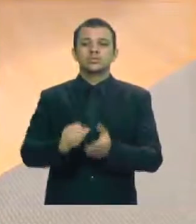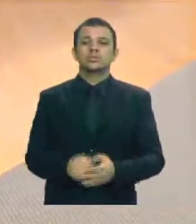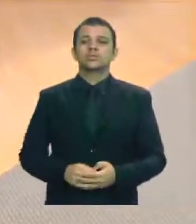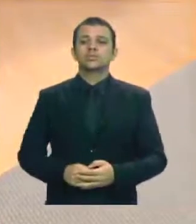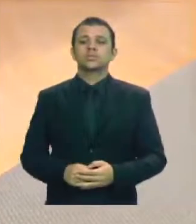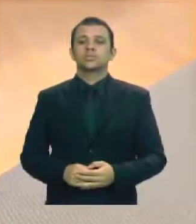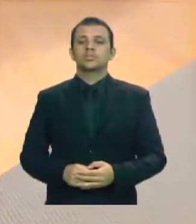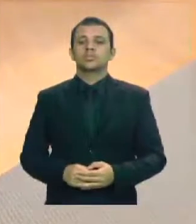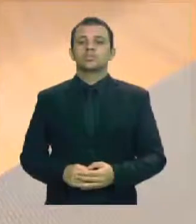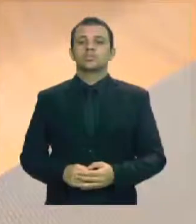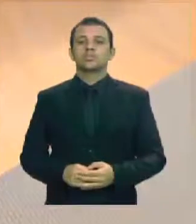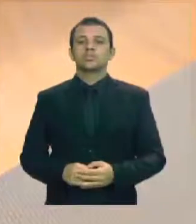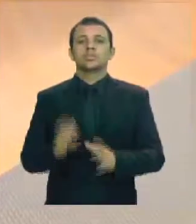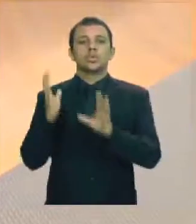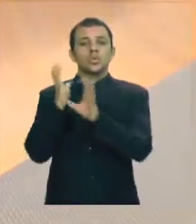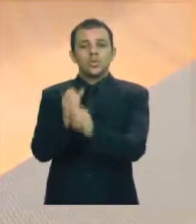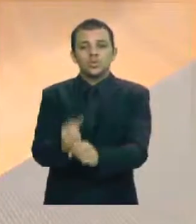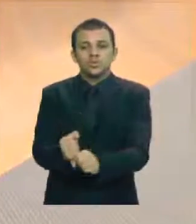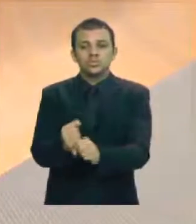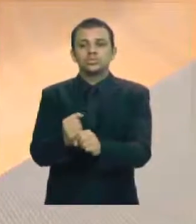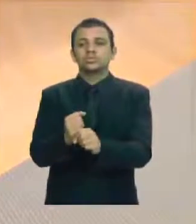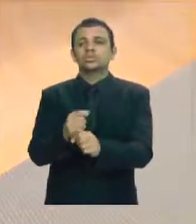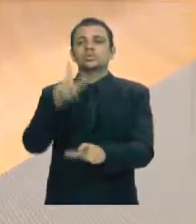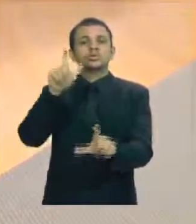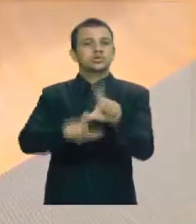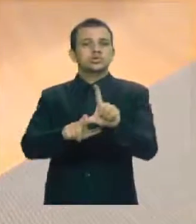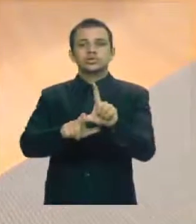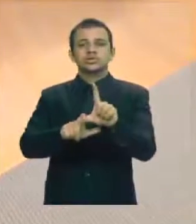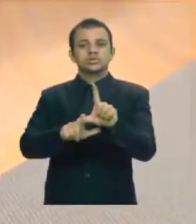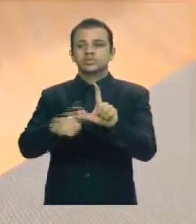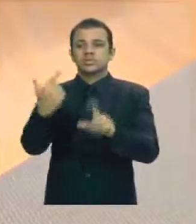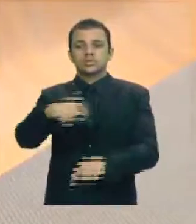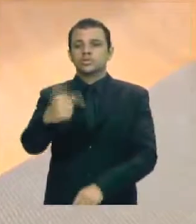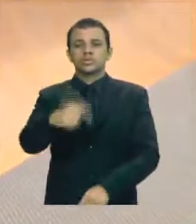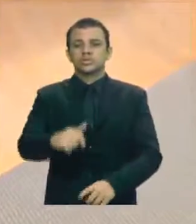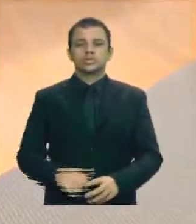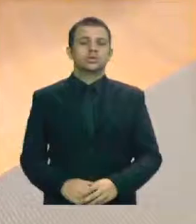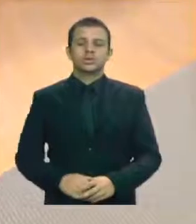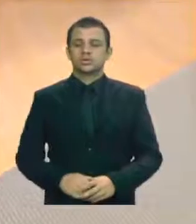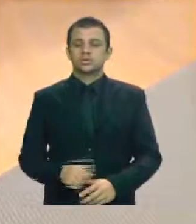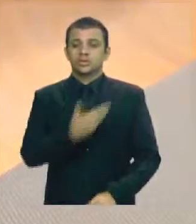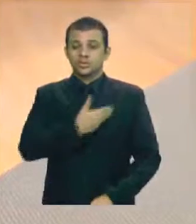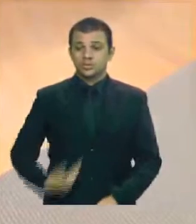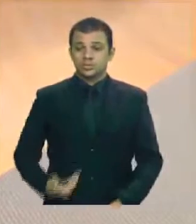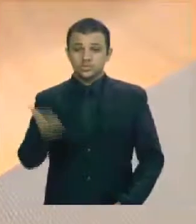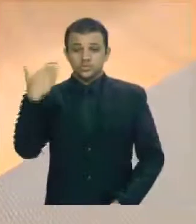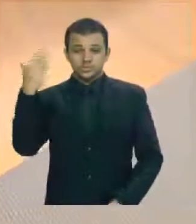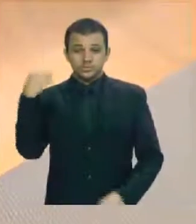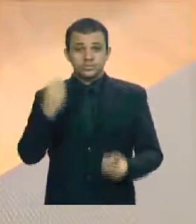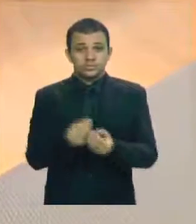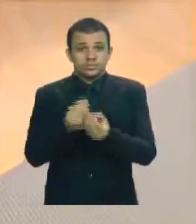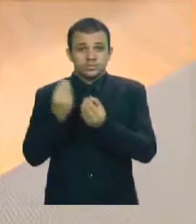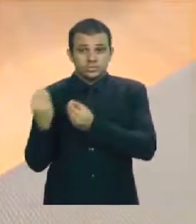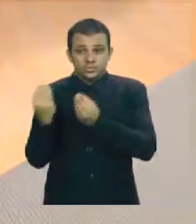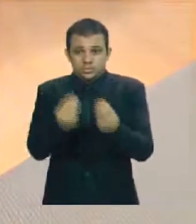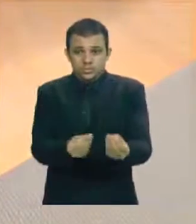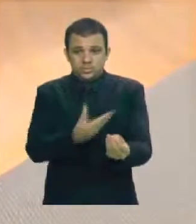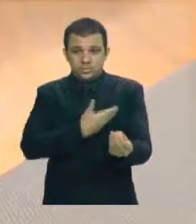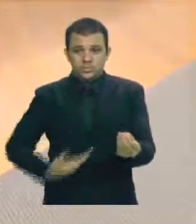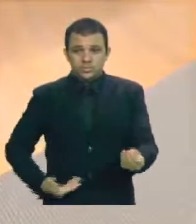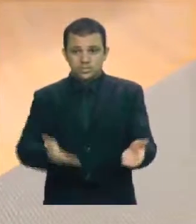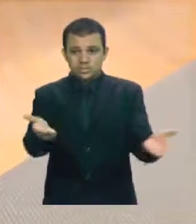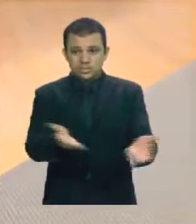uma finança enxuta. O governo passado deixou para esse governo uma